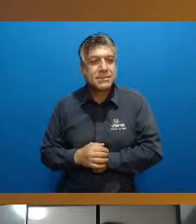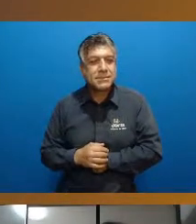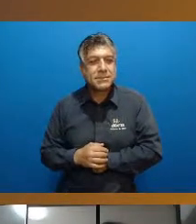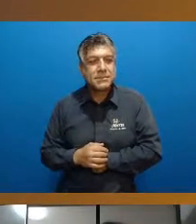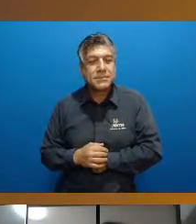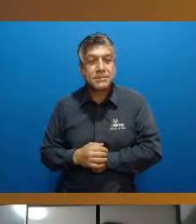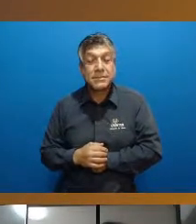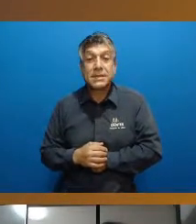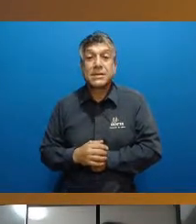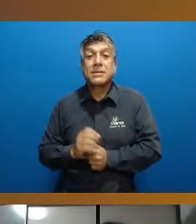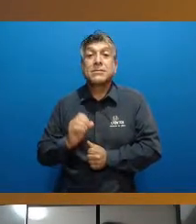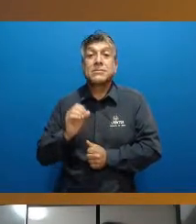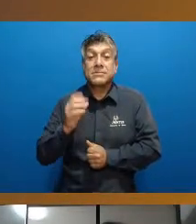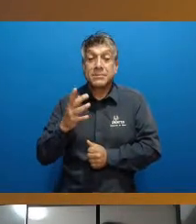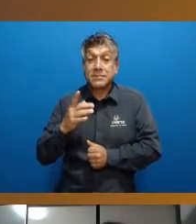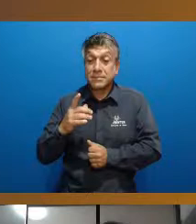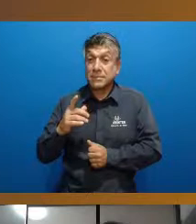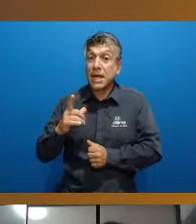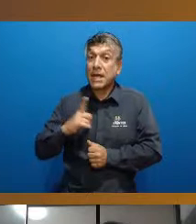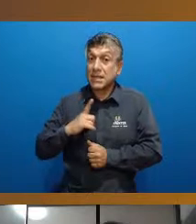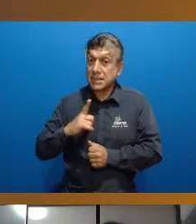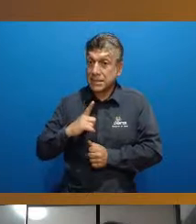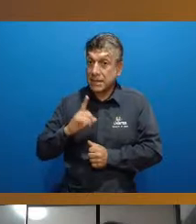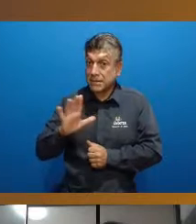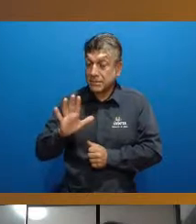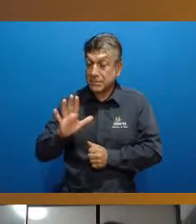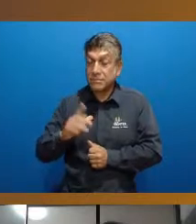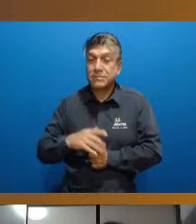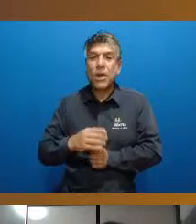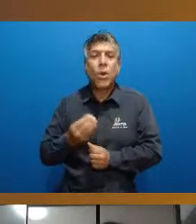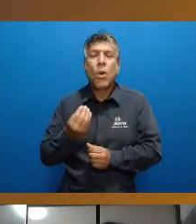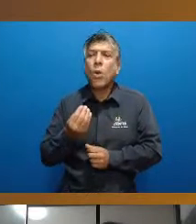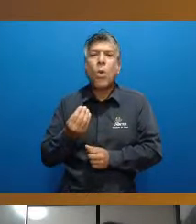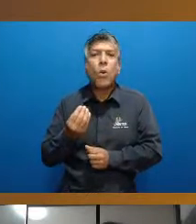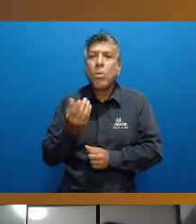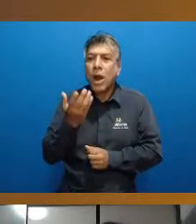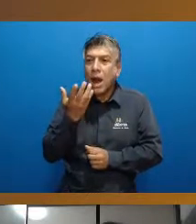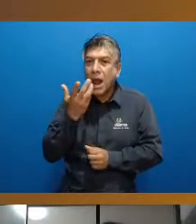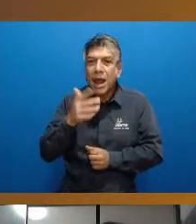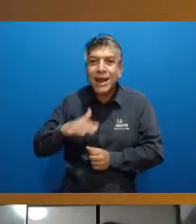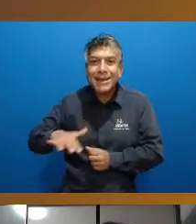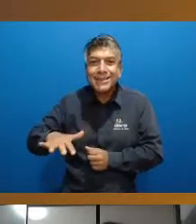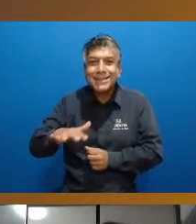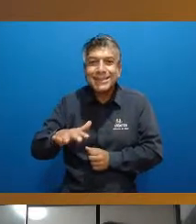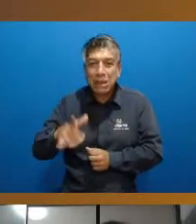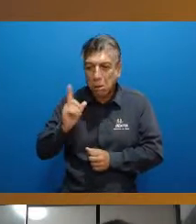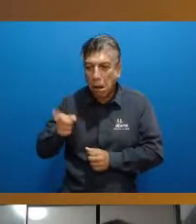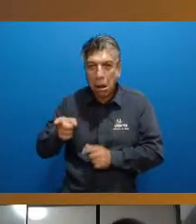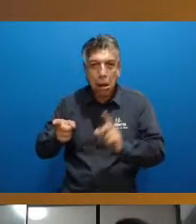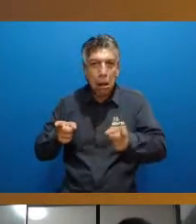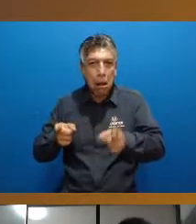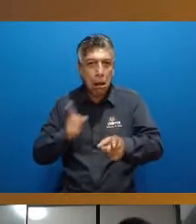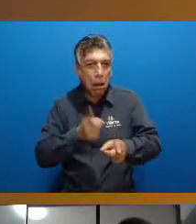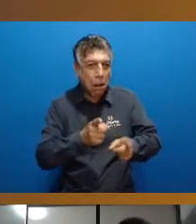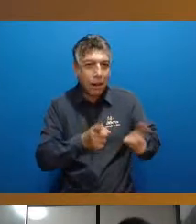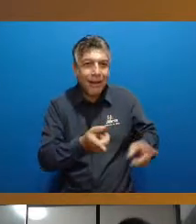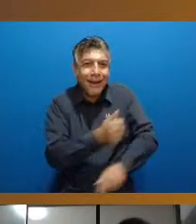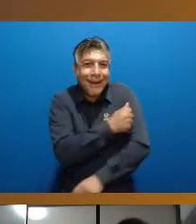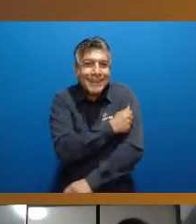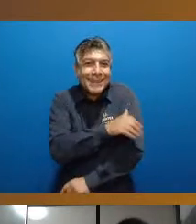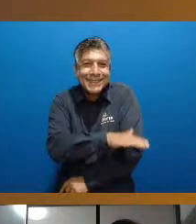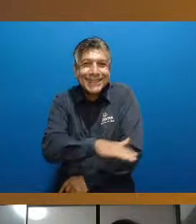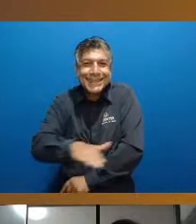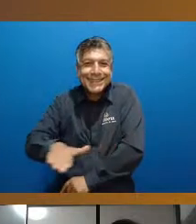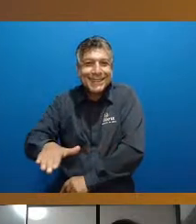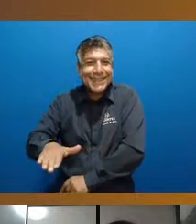exatamente pela cobrança então como que nós vamos cobrar essas habilidades motoras desses alunos que não